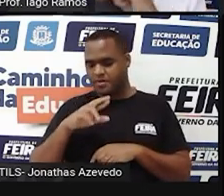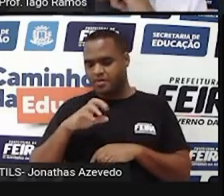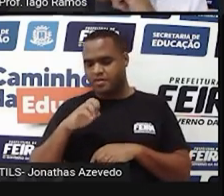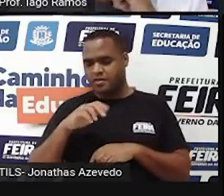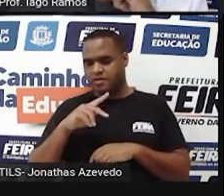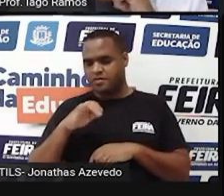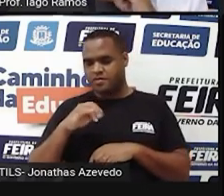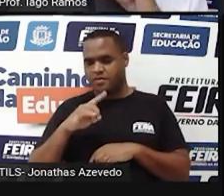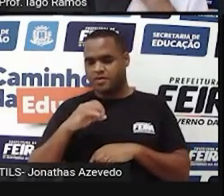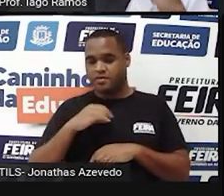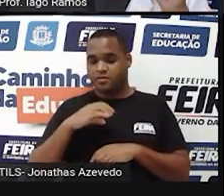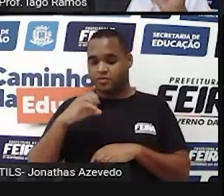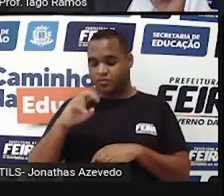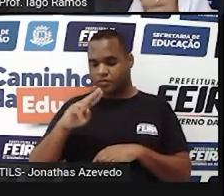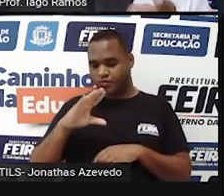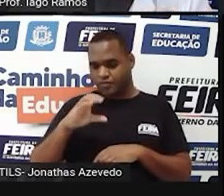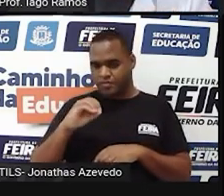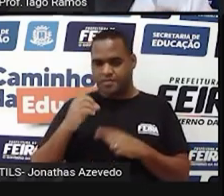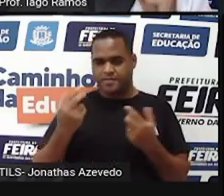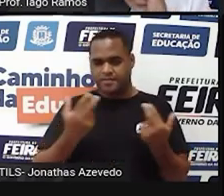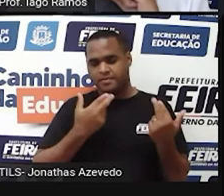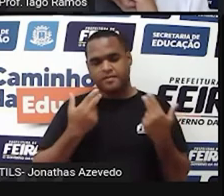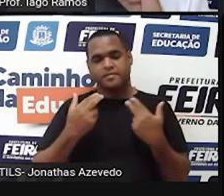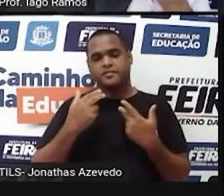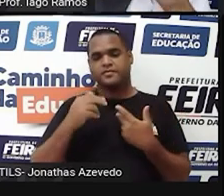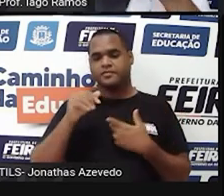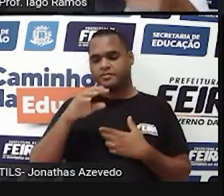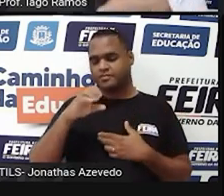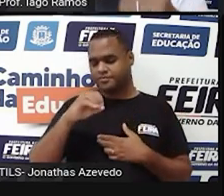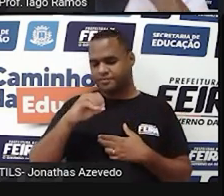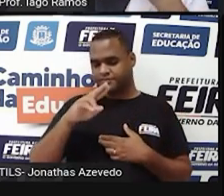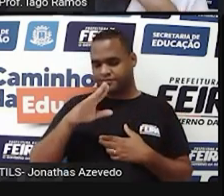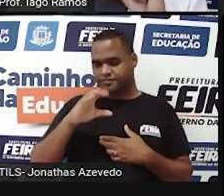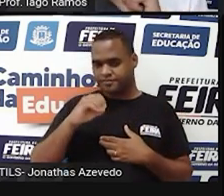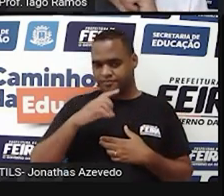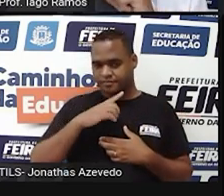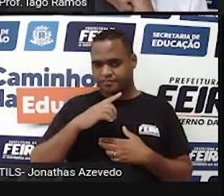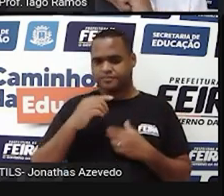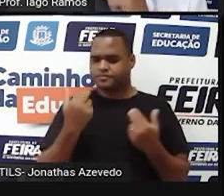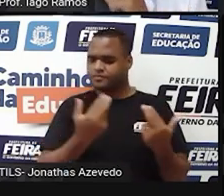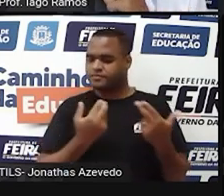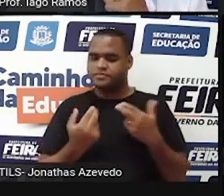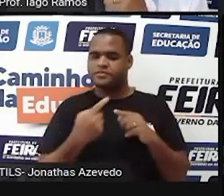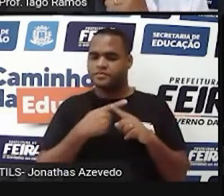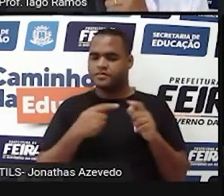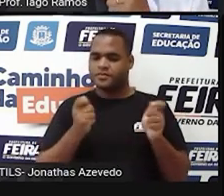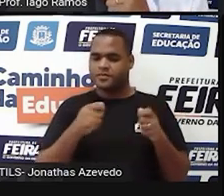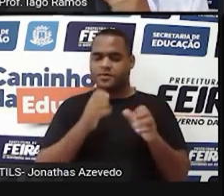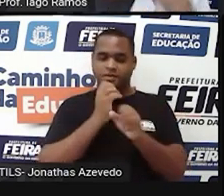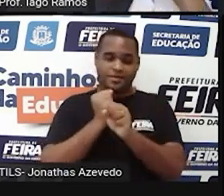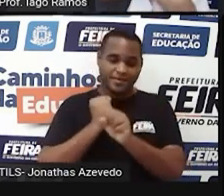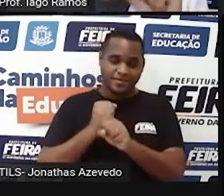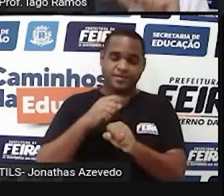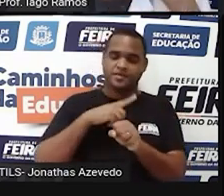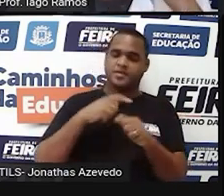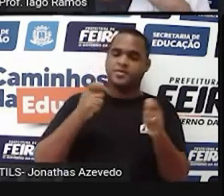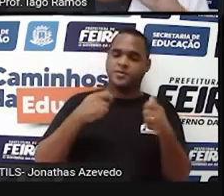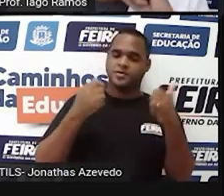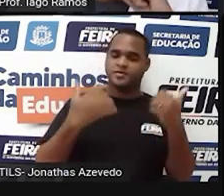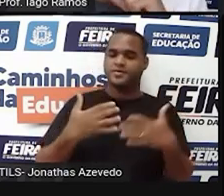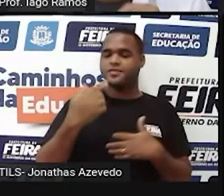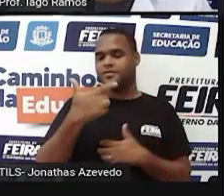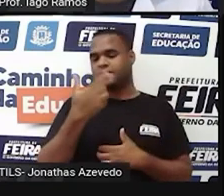com o cubo. Então o volume do cubo vai ser igual ao do paralelepípedo que já foi calculado. Vai ser